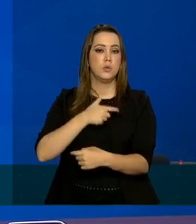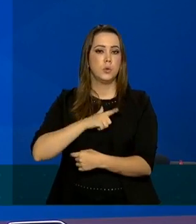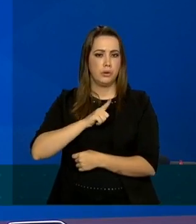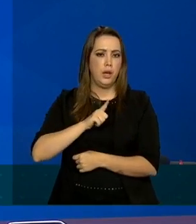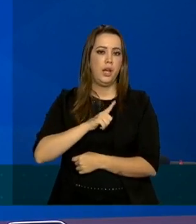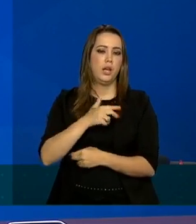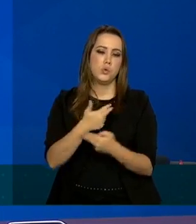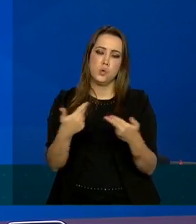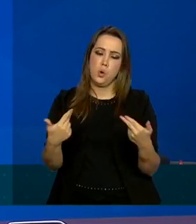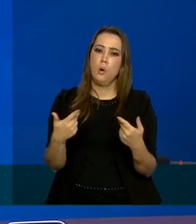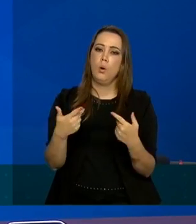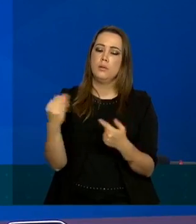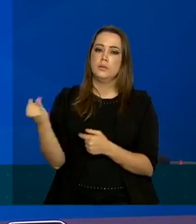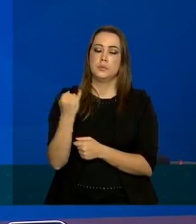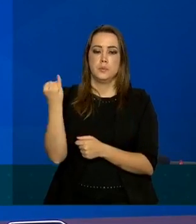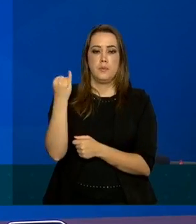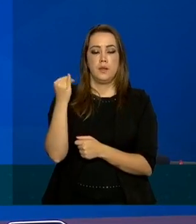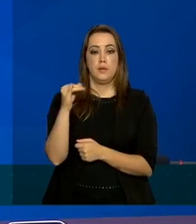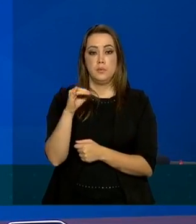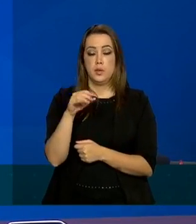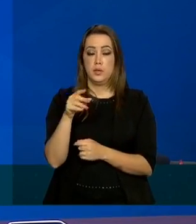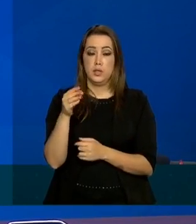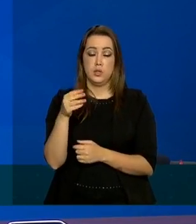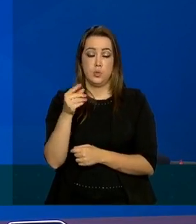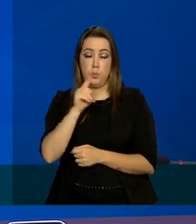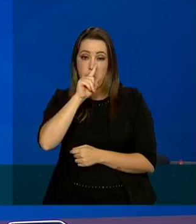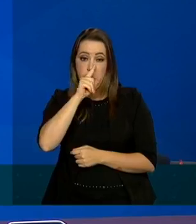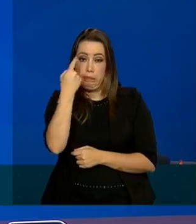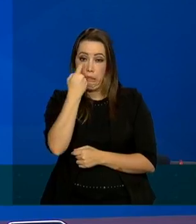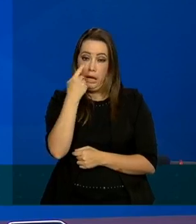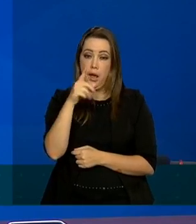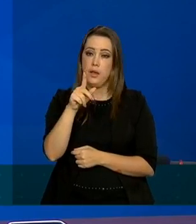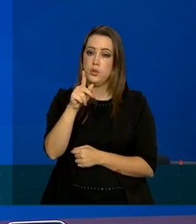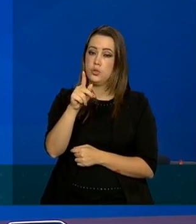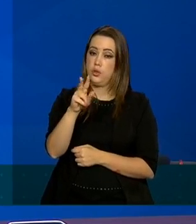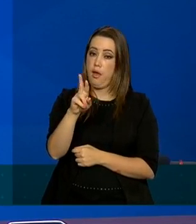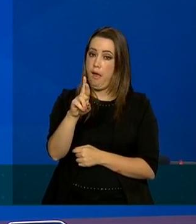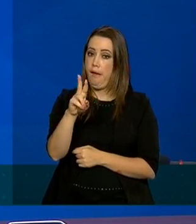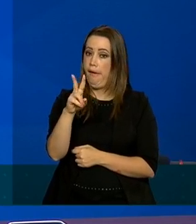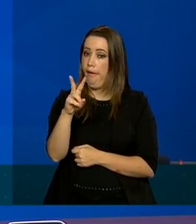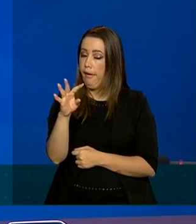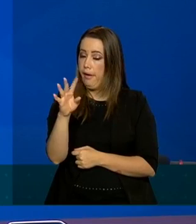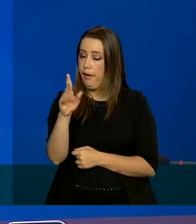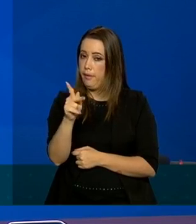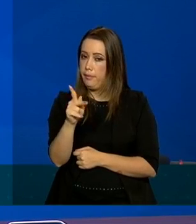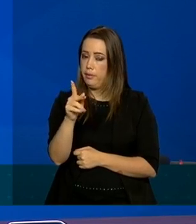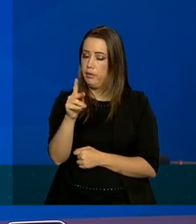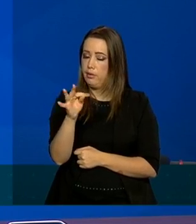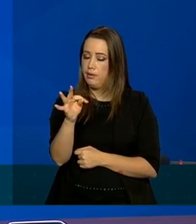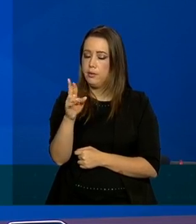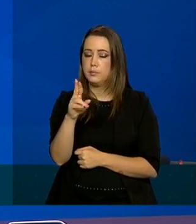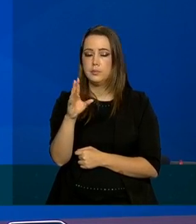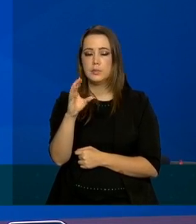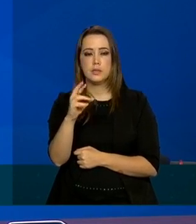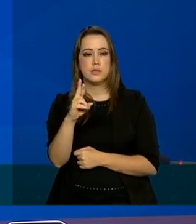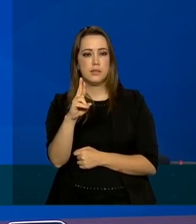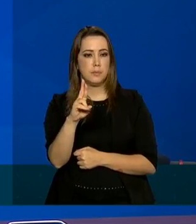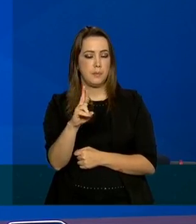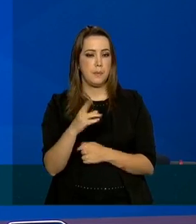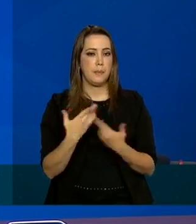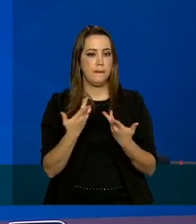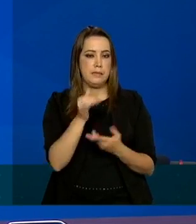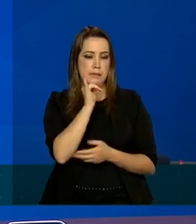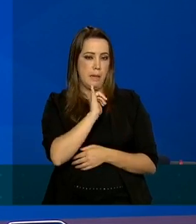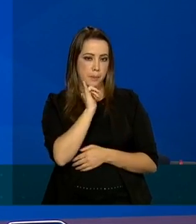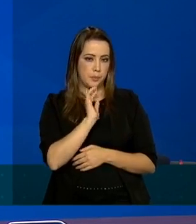inserido todos os insumos que nós enviamos também para laboratórios colaboradores vou dar um exemplo que tem sido muito bem